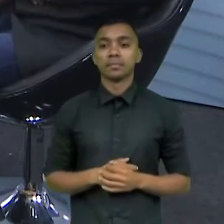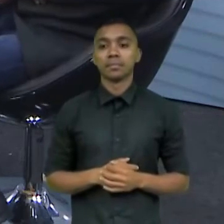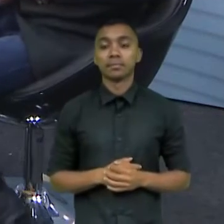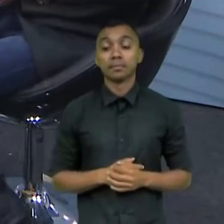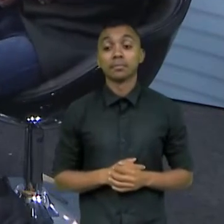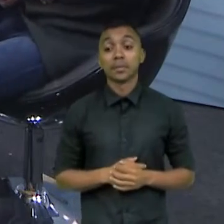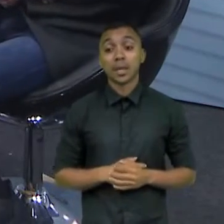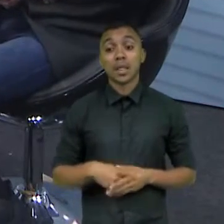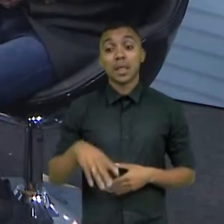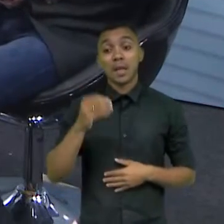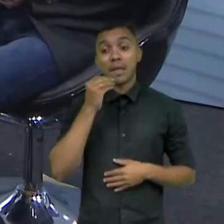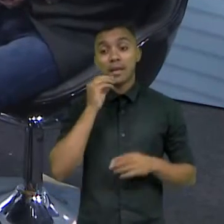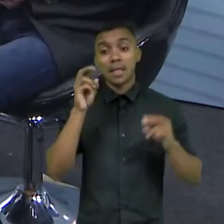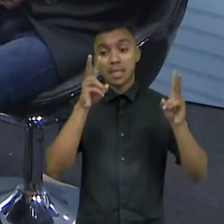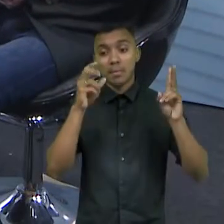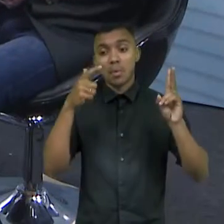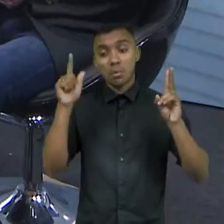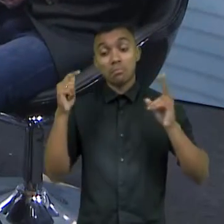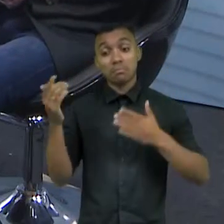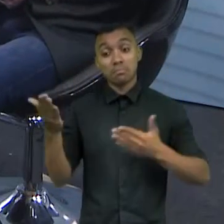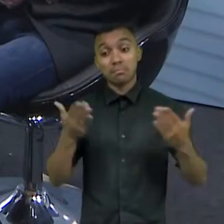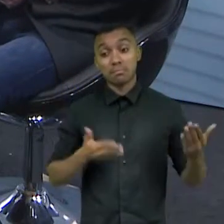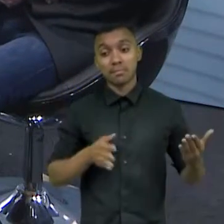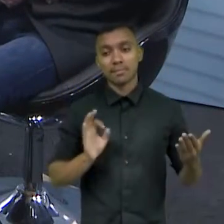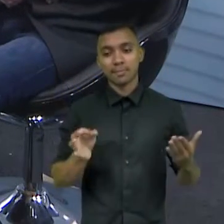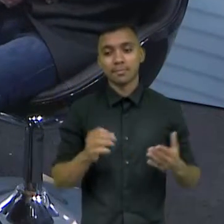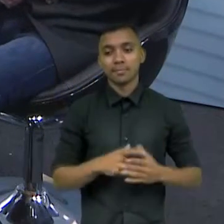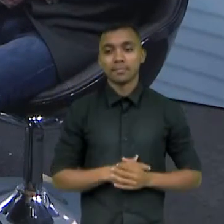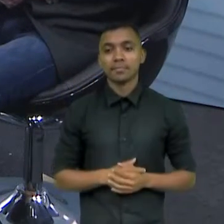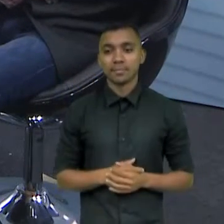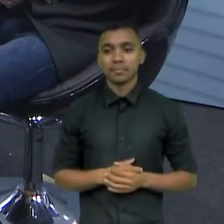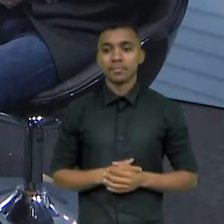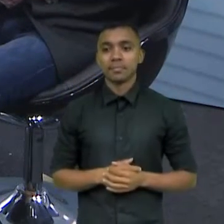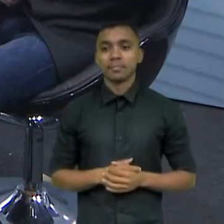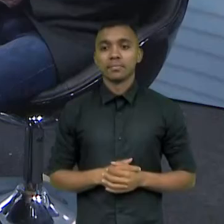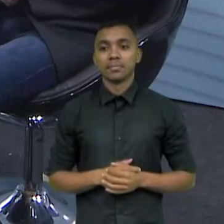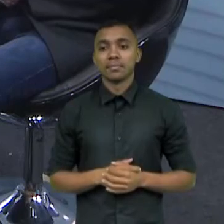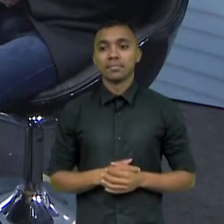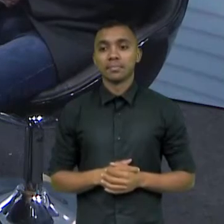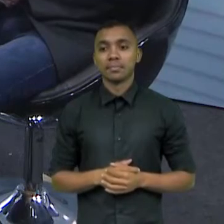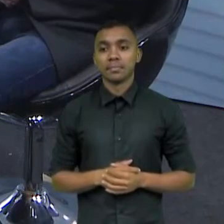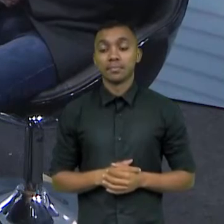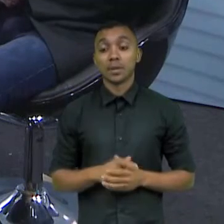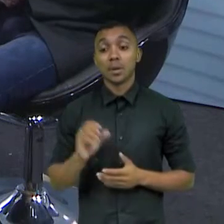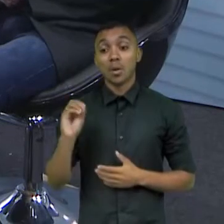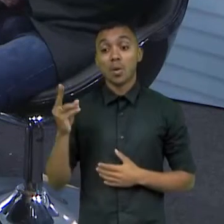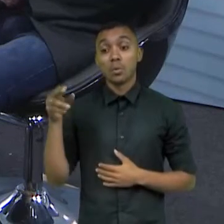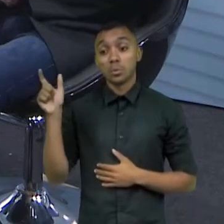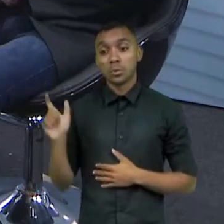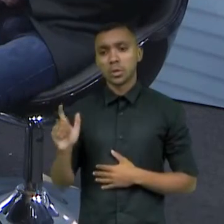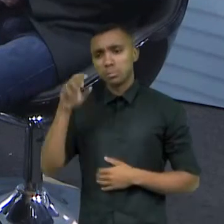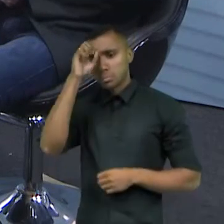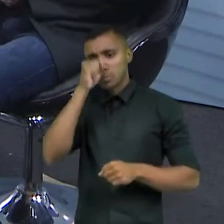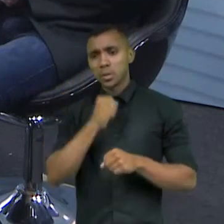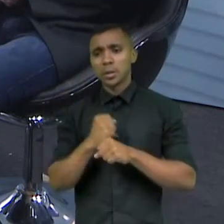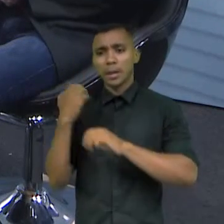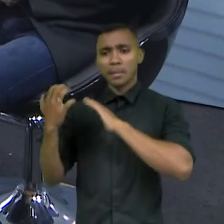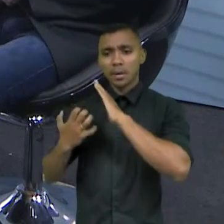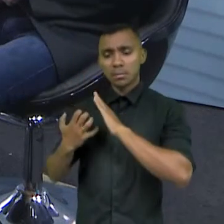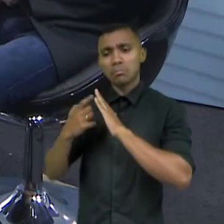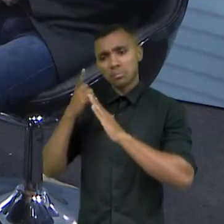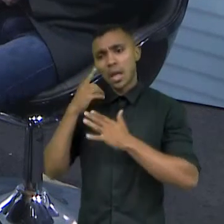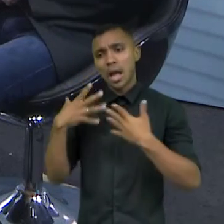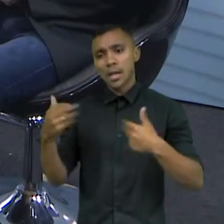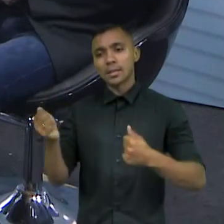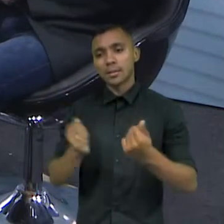o comitê lá, não é? Sim, sem dúvida. Buscar, de repente, pode ter um empresário de uma grande empresa que compre a ideia.